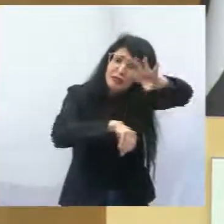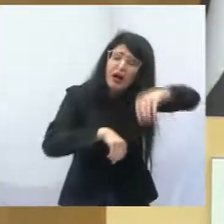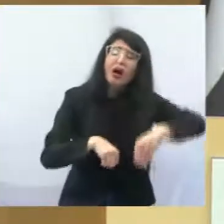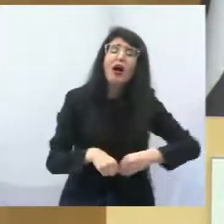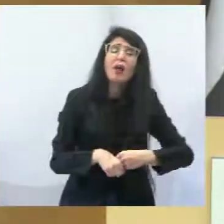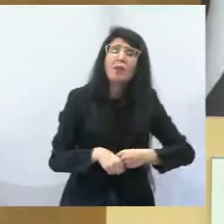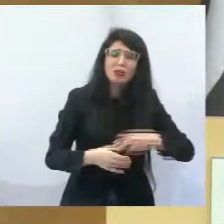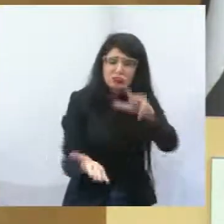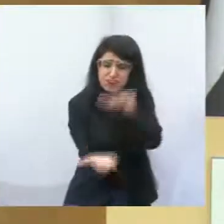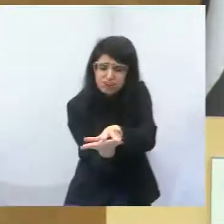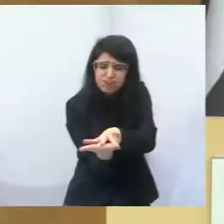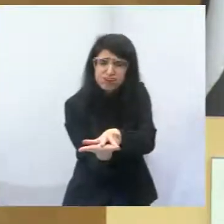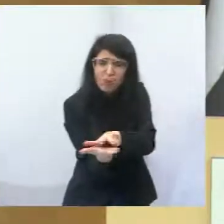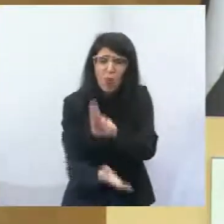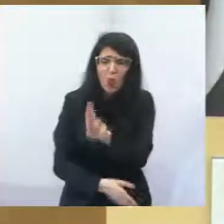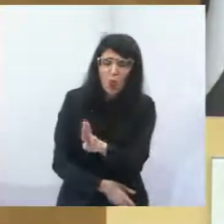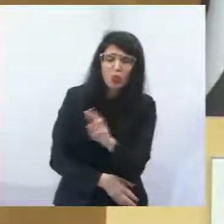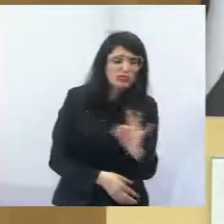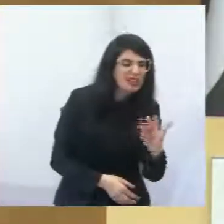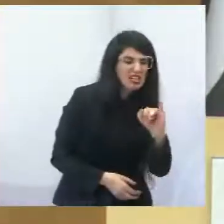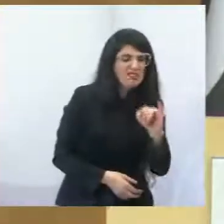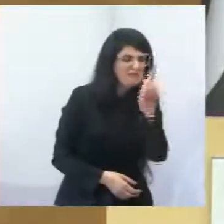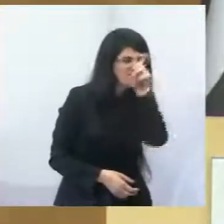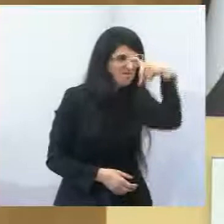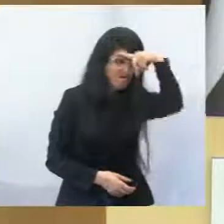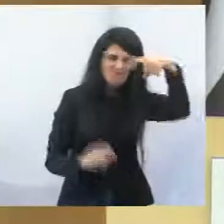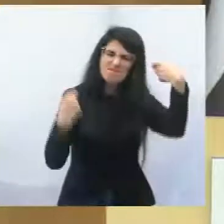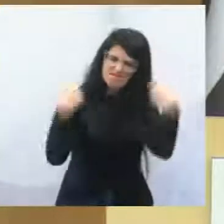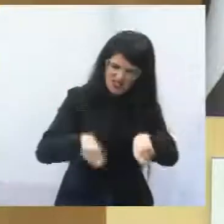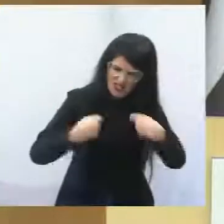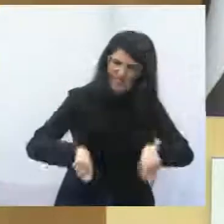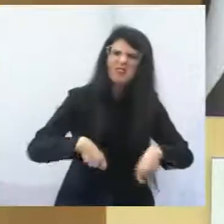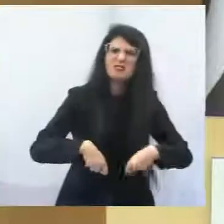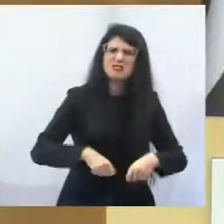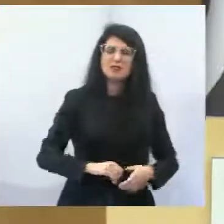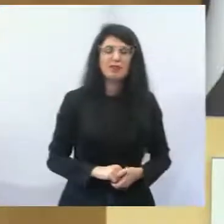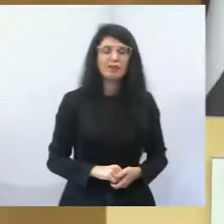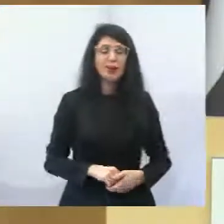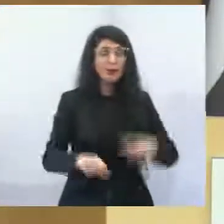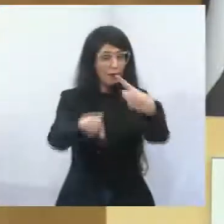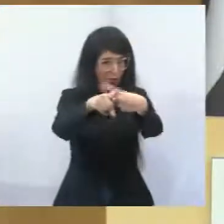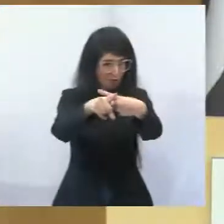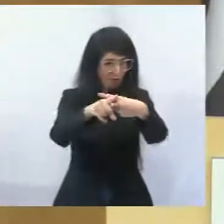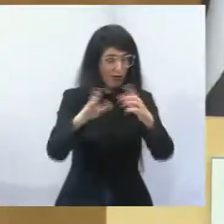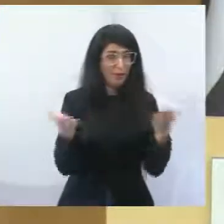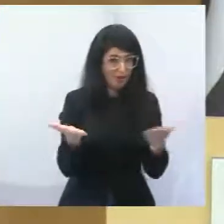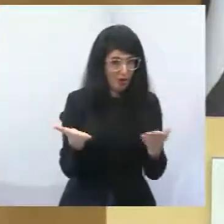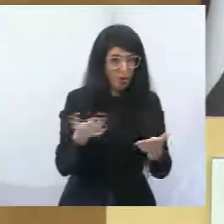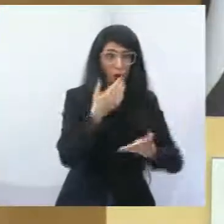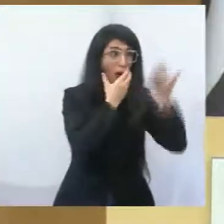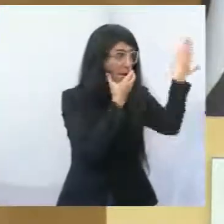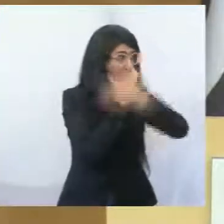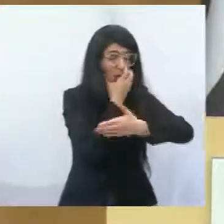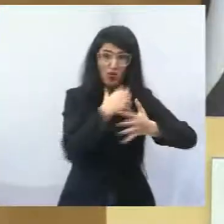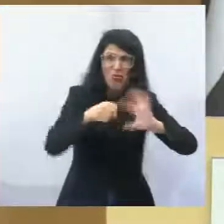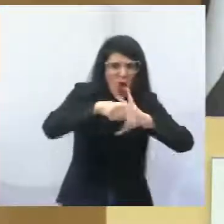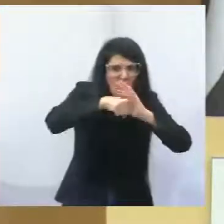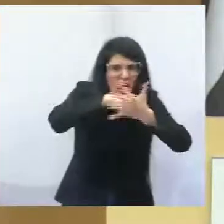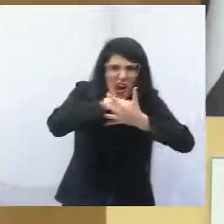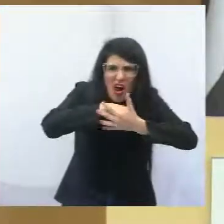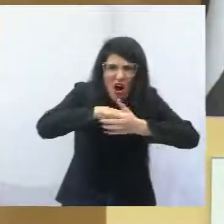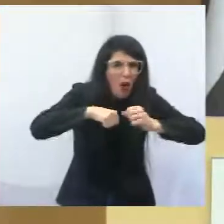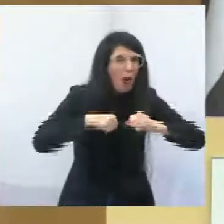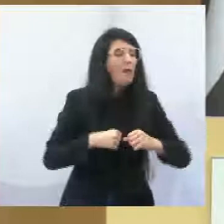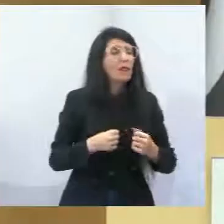sobretudo de UTI. Porque quando se enfrenta uma pandemia dessa, é que a gente verifica a